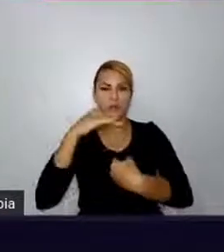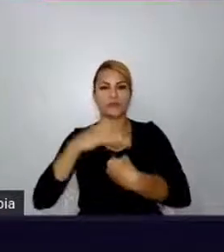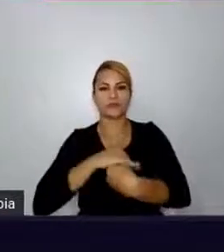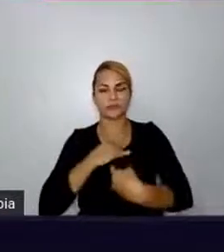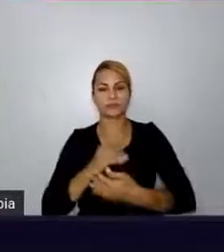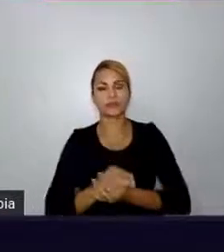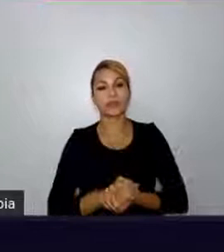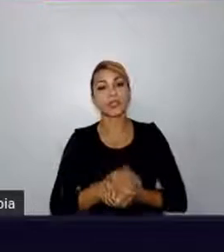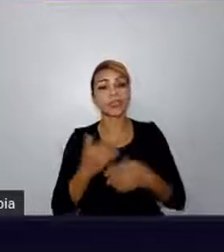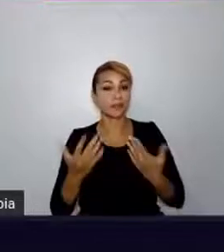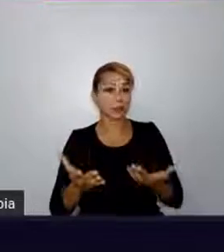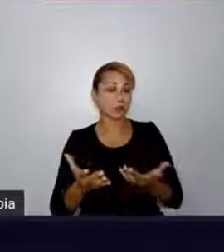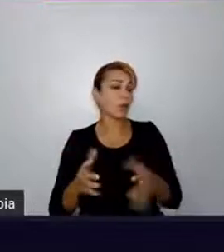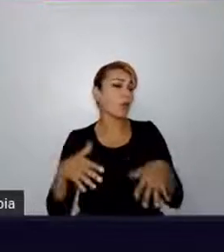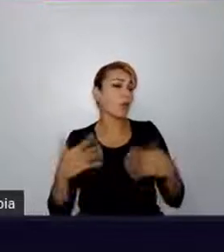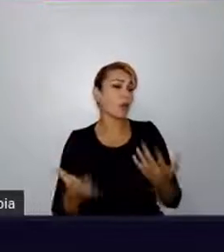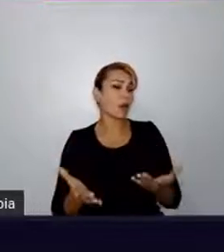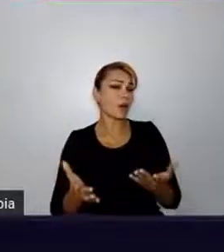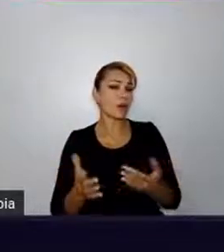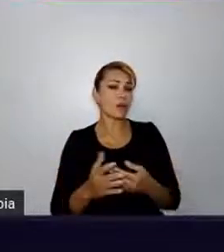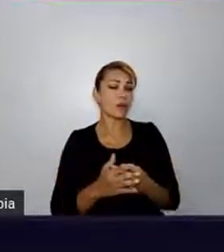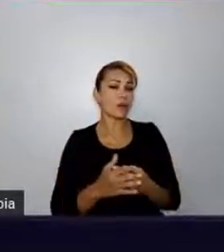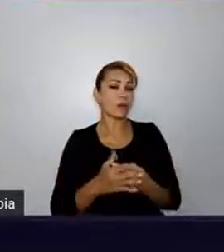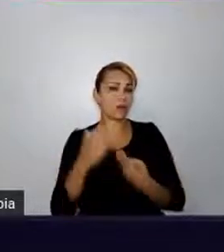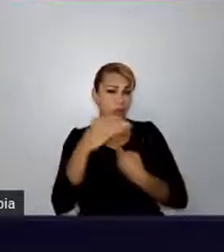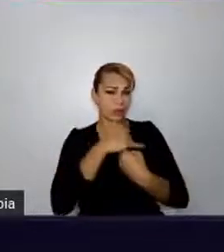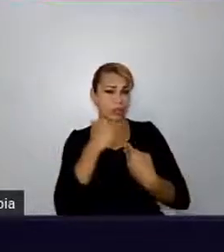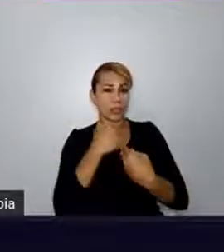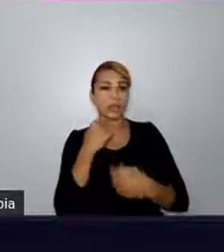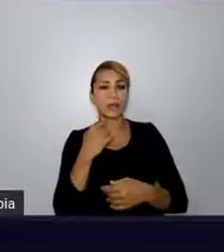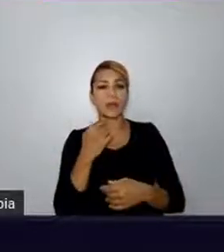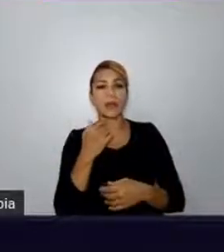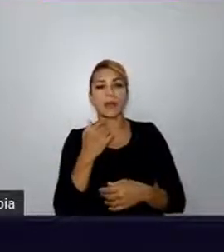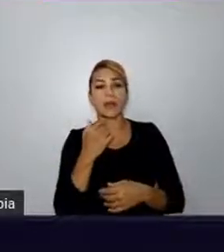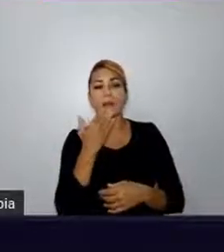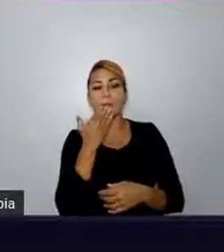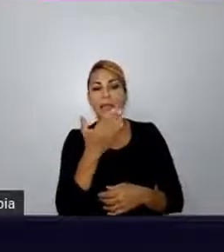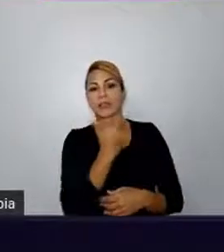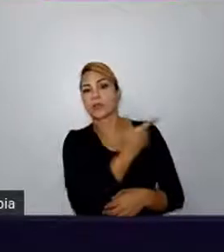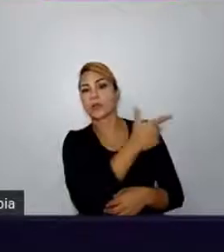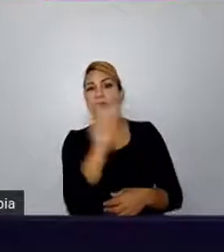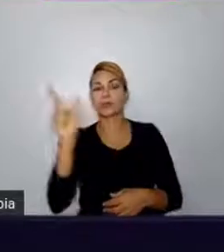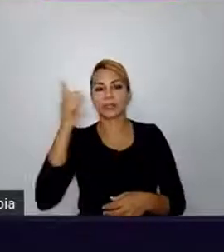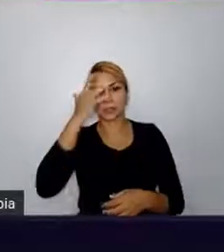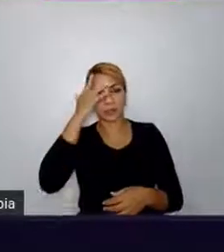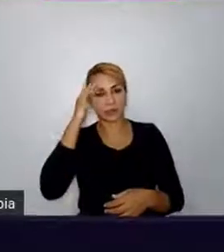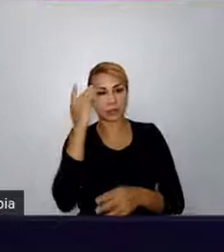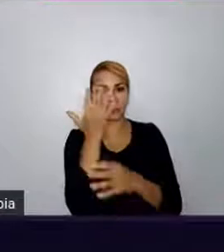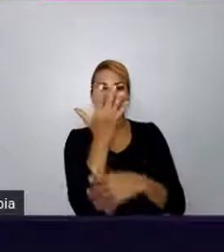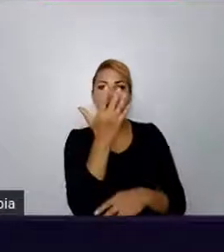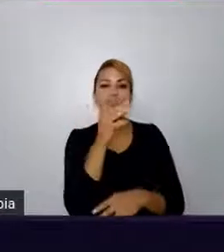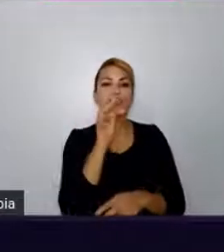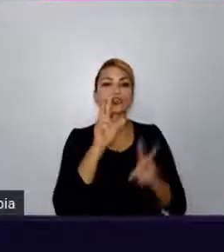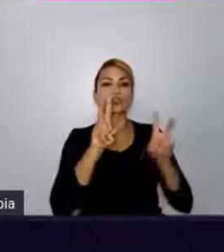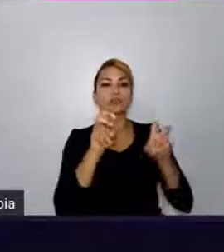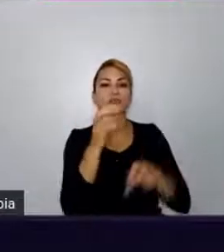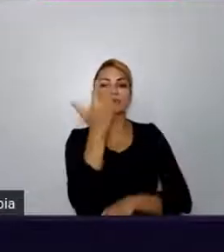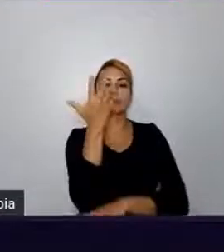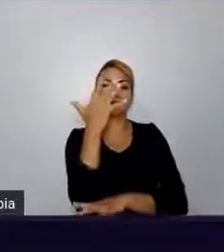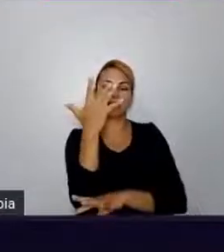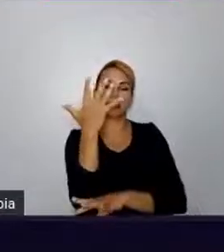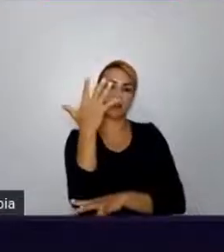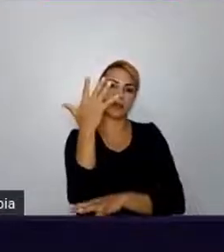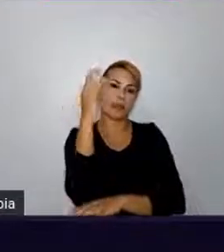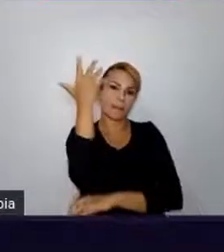plantas. Eu sou terrível criando plantas. Infelizmente, as minhas plantas sempre morrem. E desde que eu